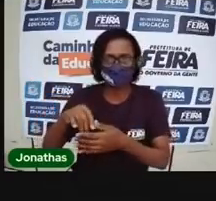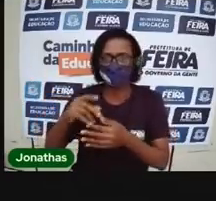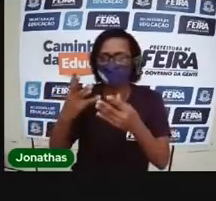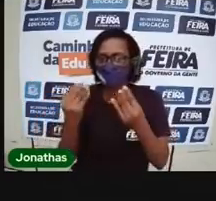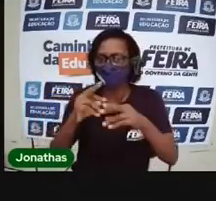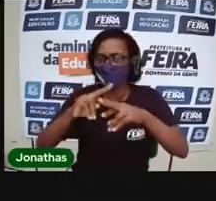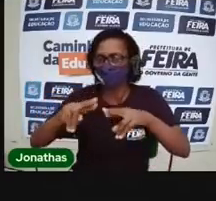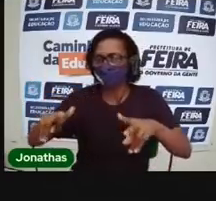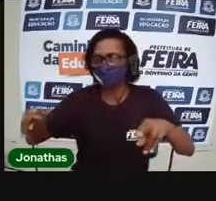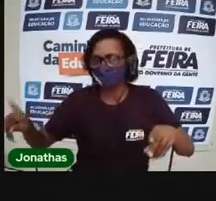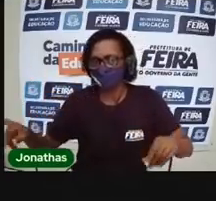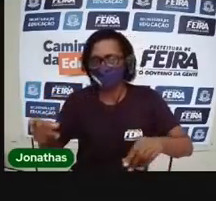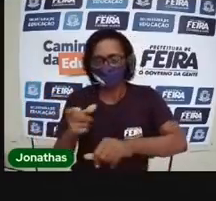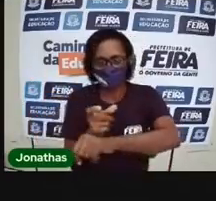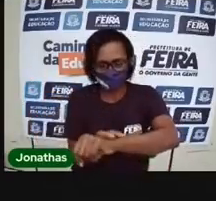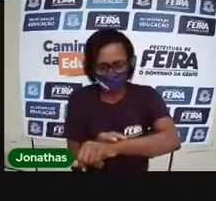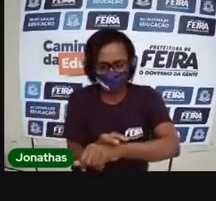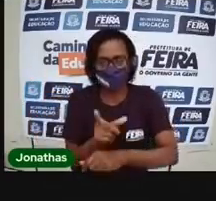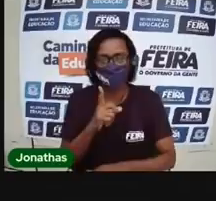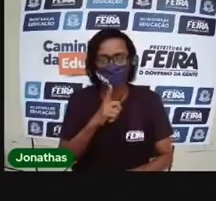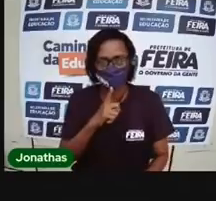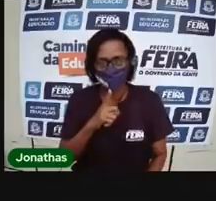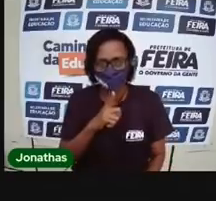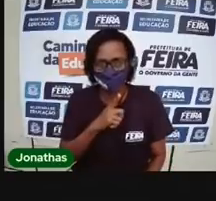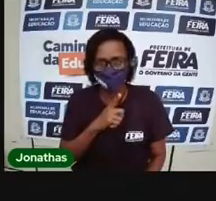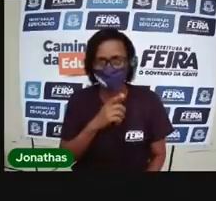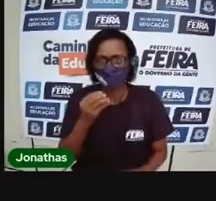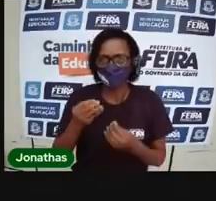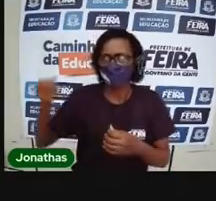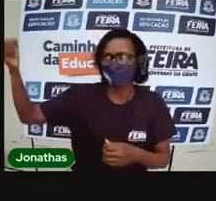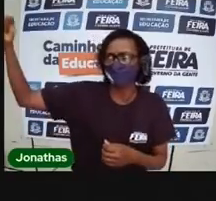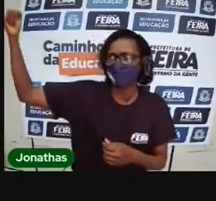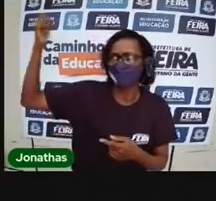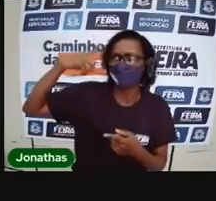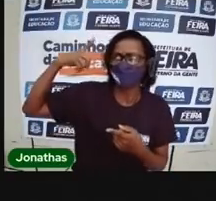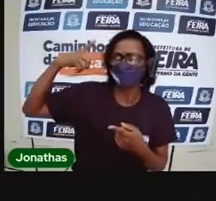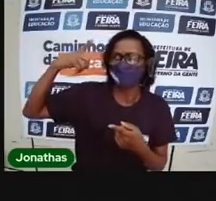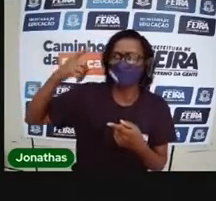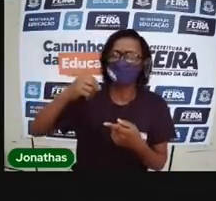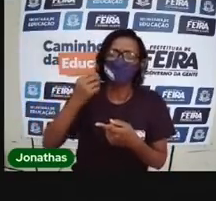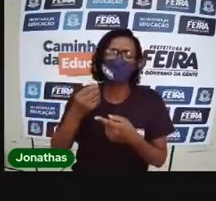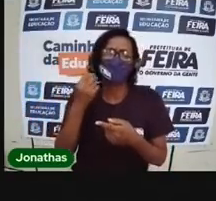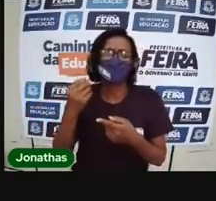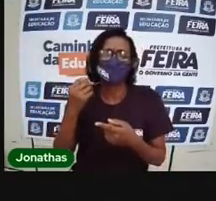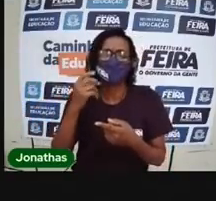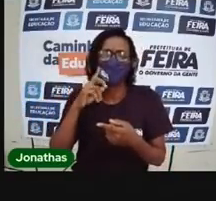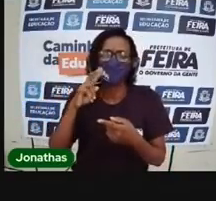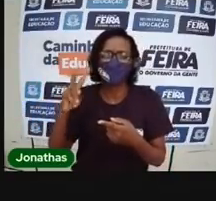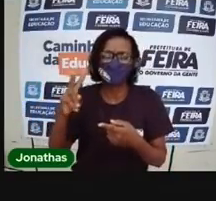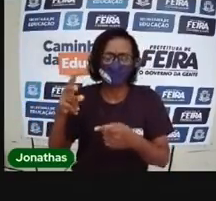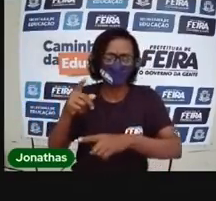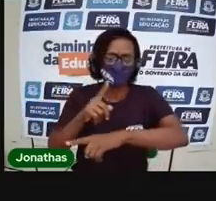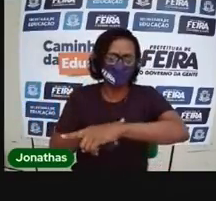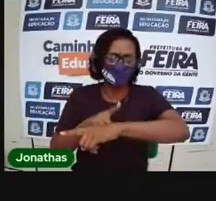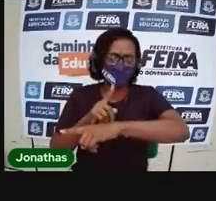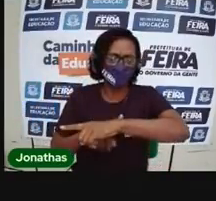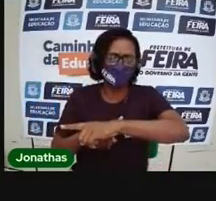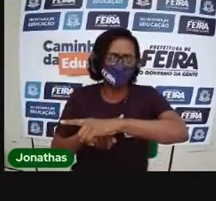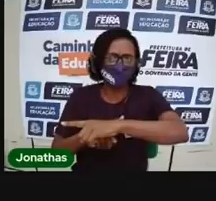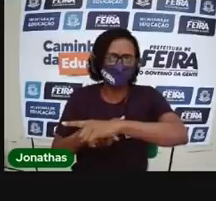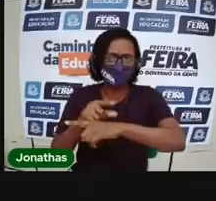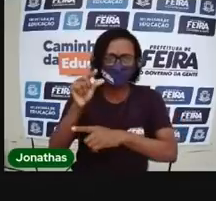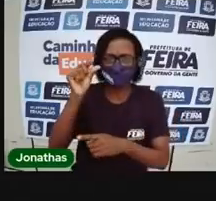pulso. Não é mesmo? O relógio de sol, ele marcava as horas através desse